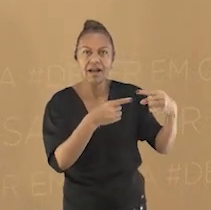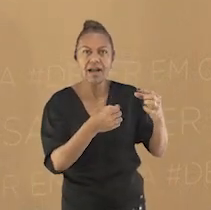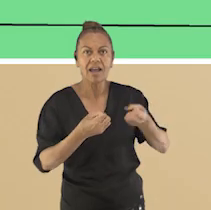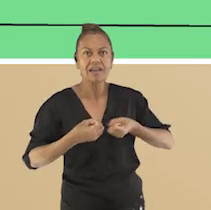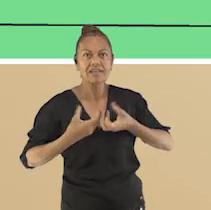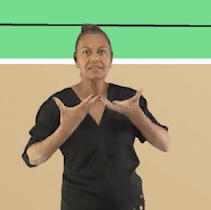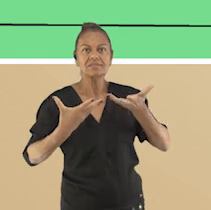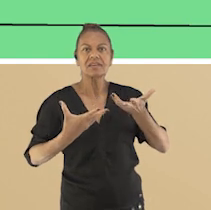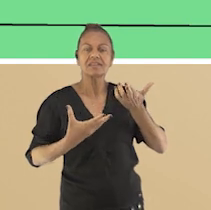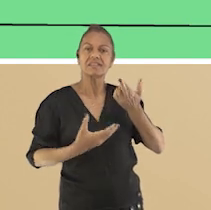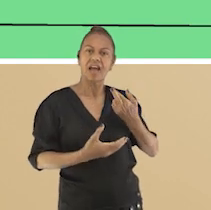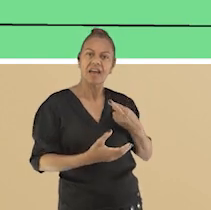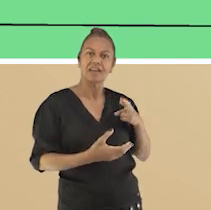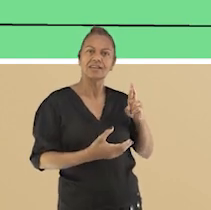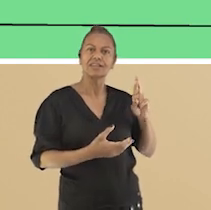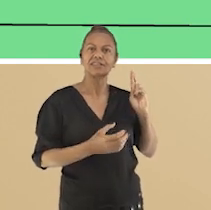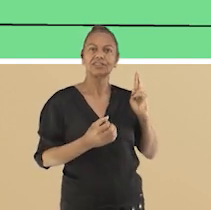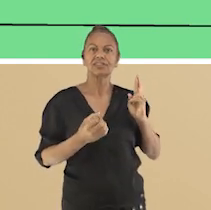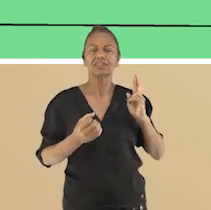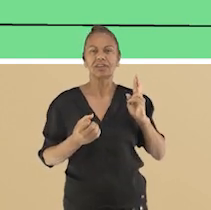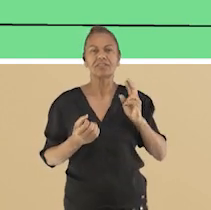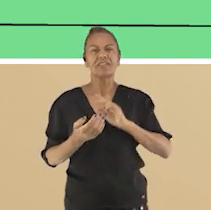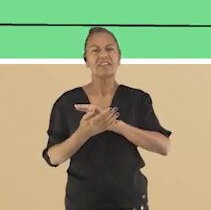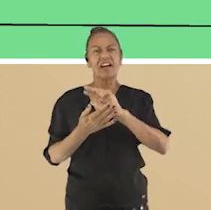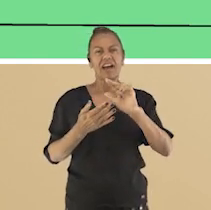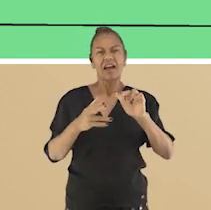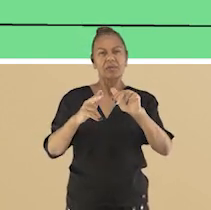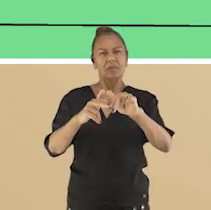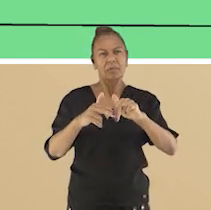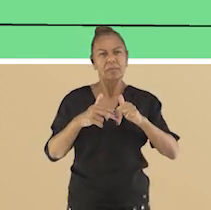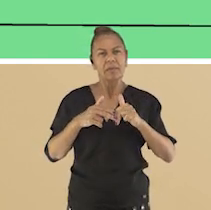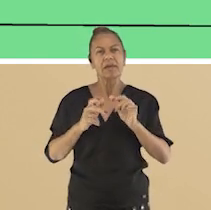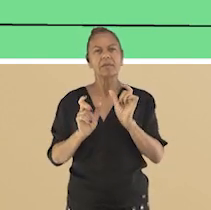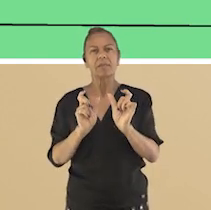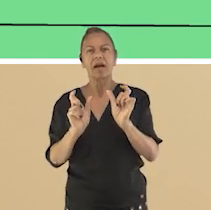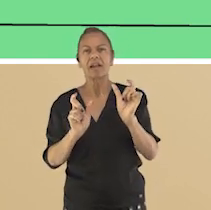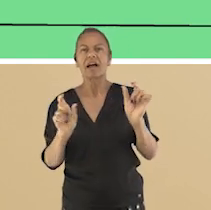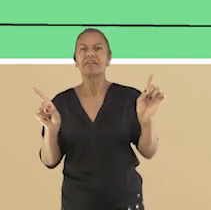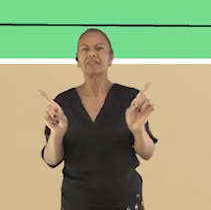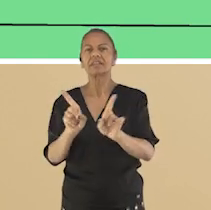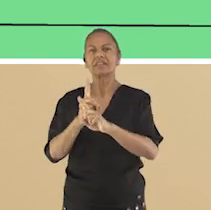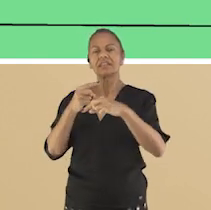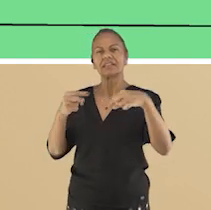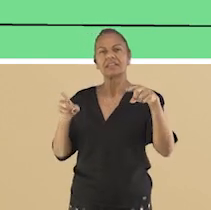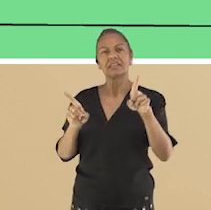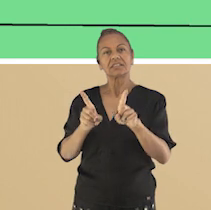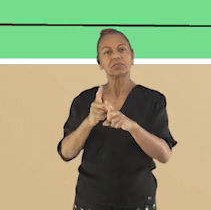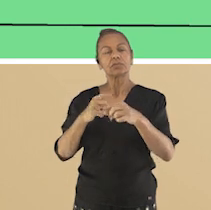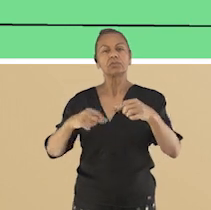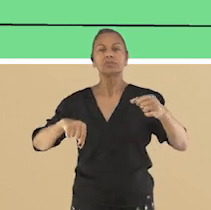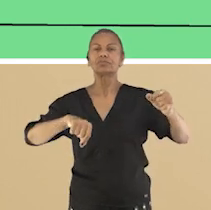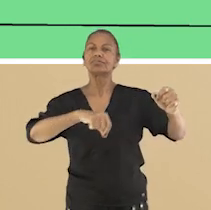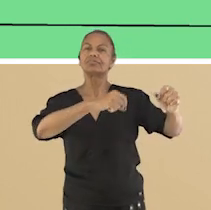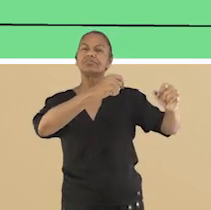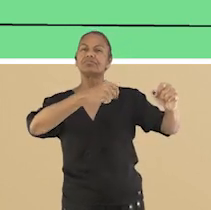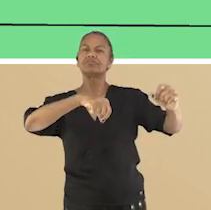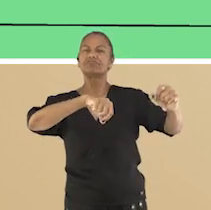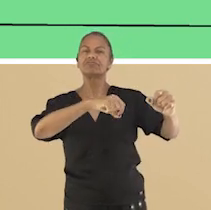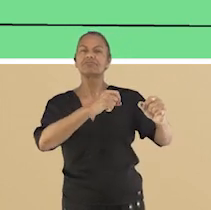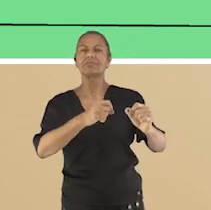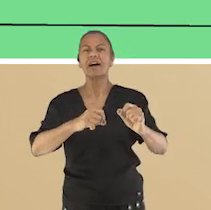formas, por meio de palavras, de cânticos, músicas instrumentais, danças, entre outros.